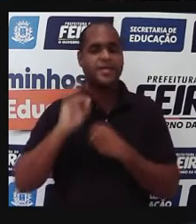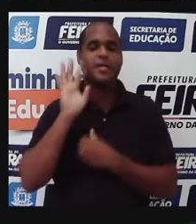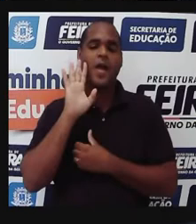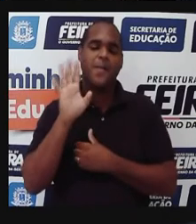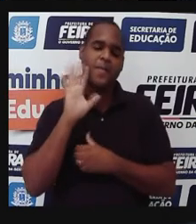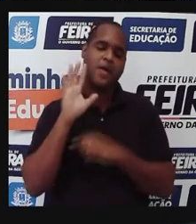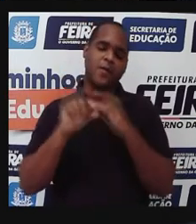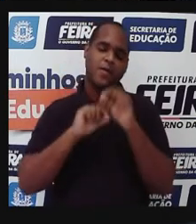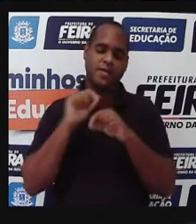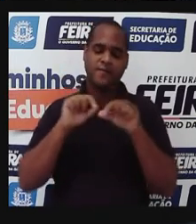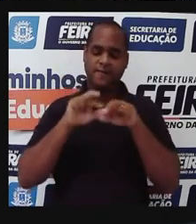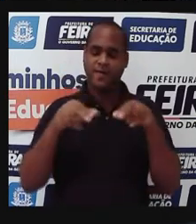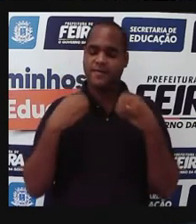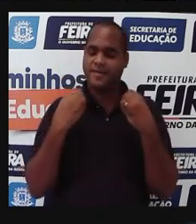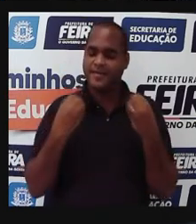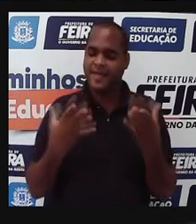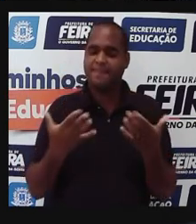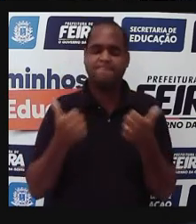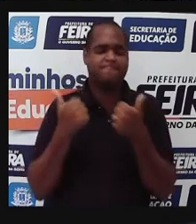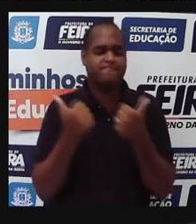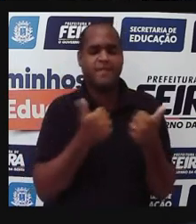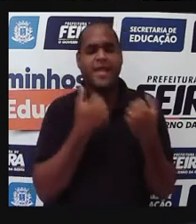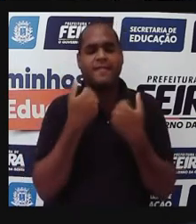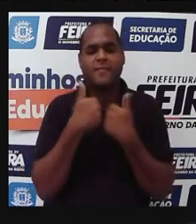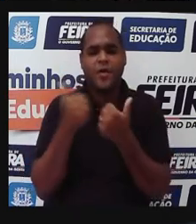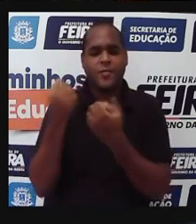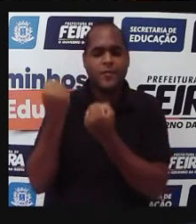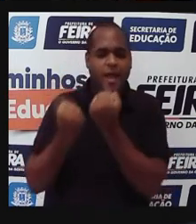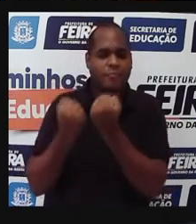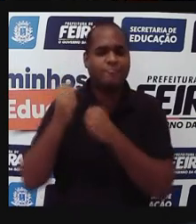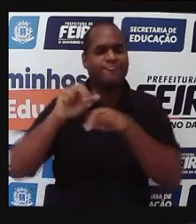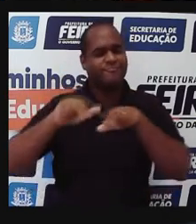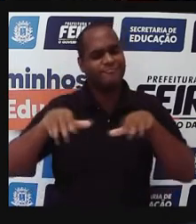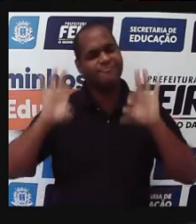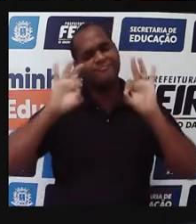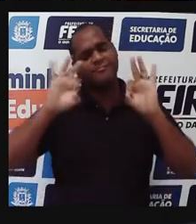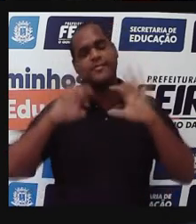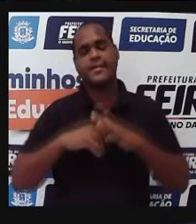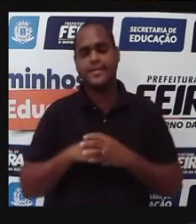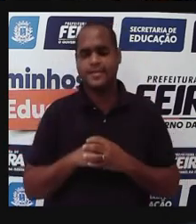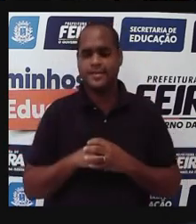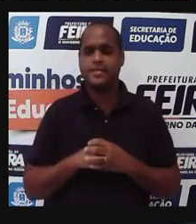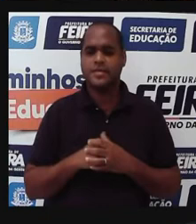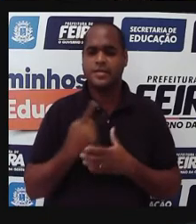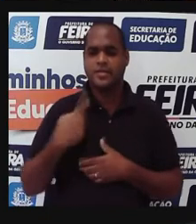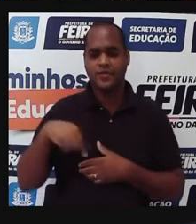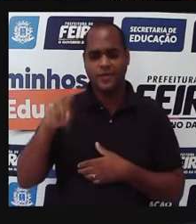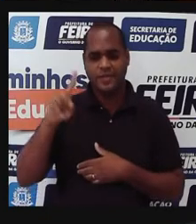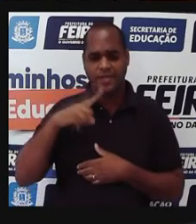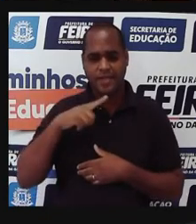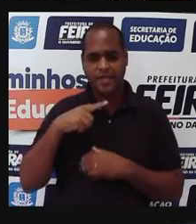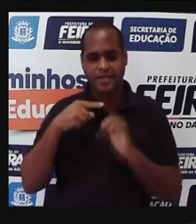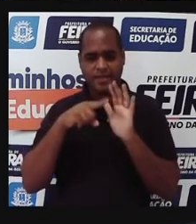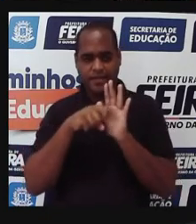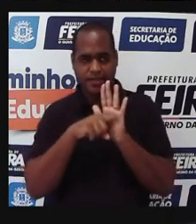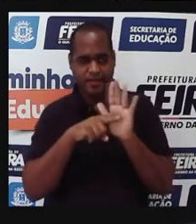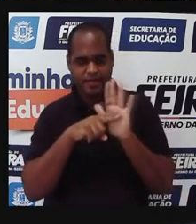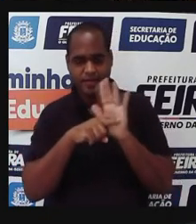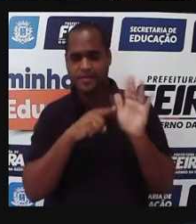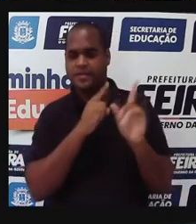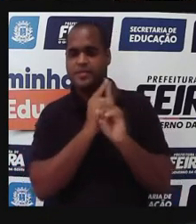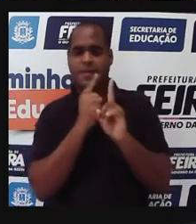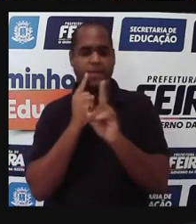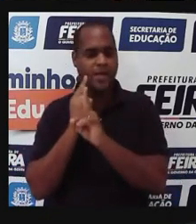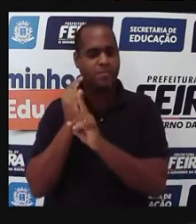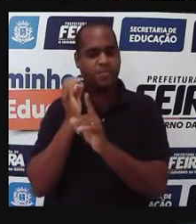a gente tem que pensar em transporte de qualidade, né, Então quando faz essa observação de todos esses